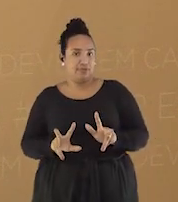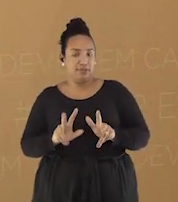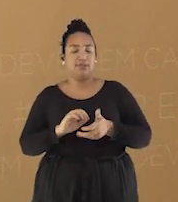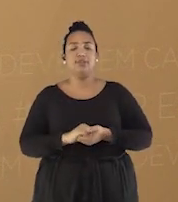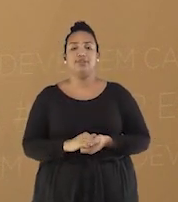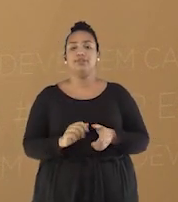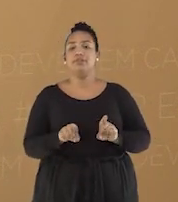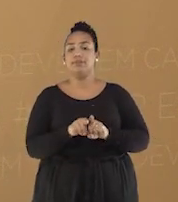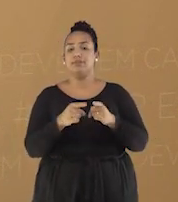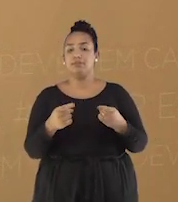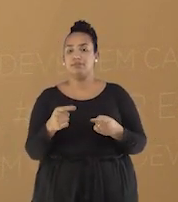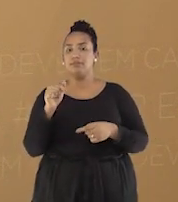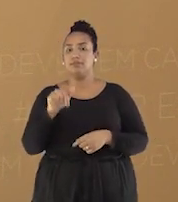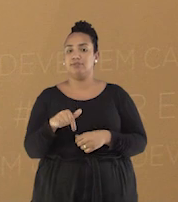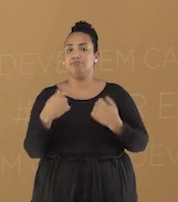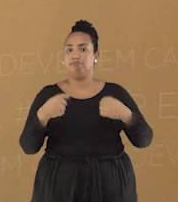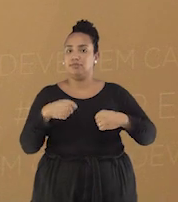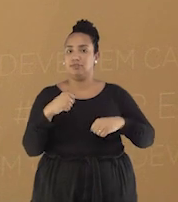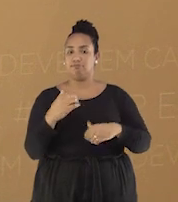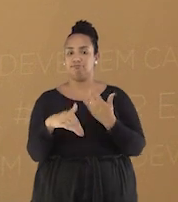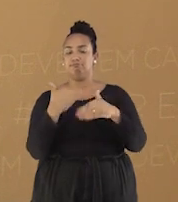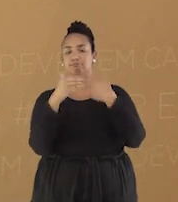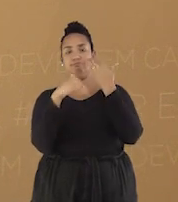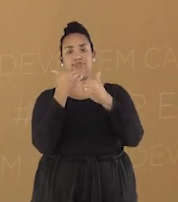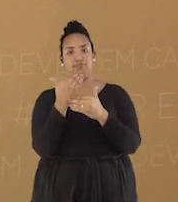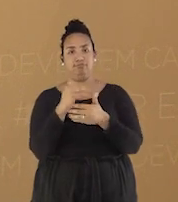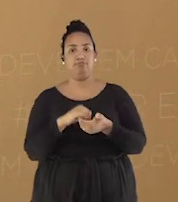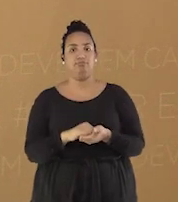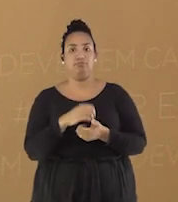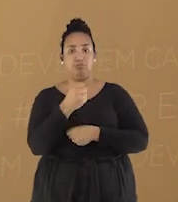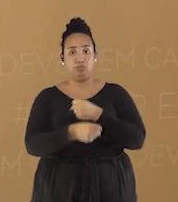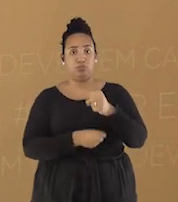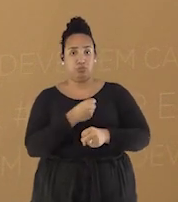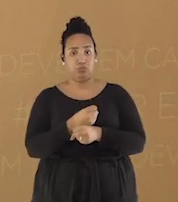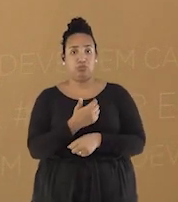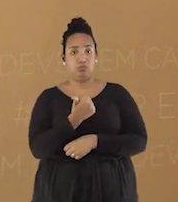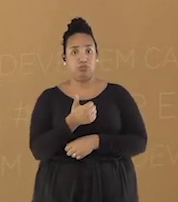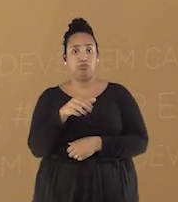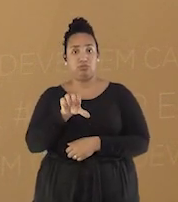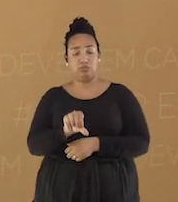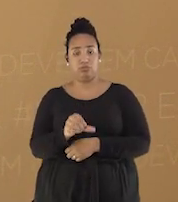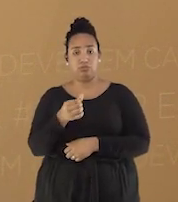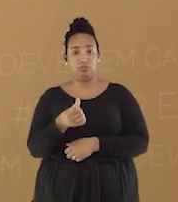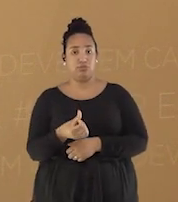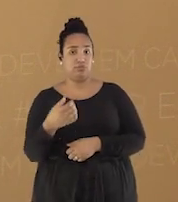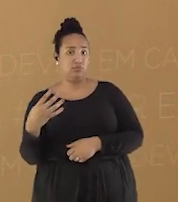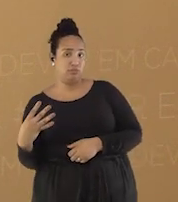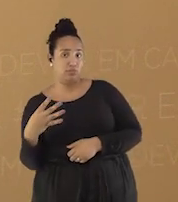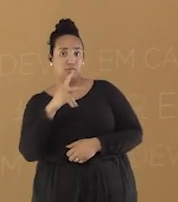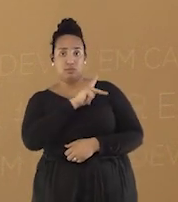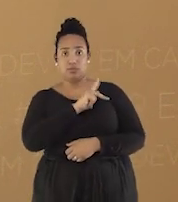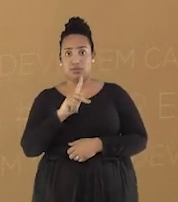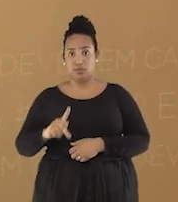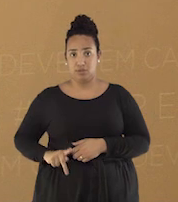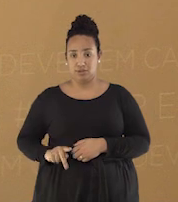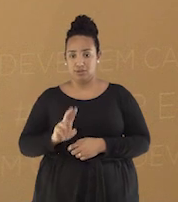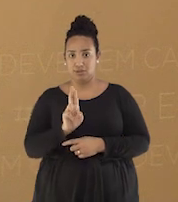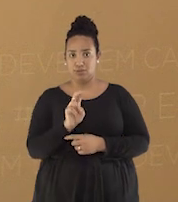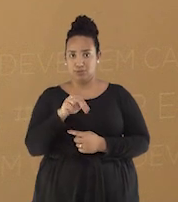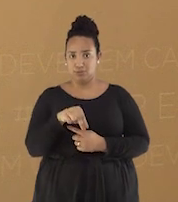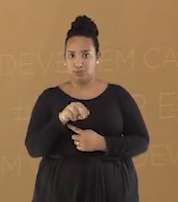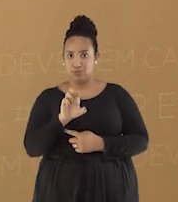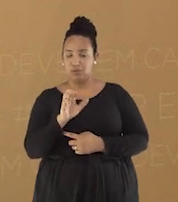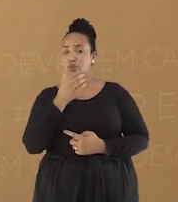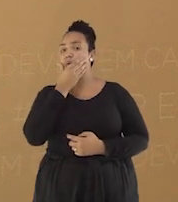seus contrastes e potencialidades. Em 1964, o presidente da UNE, José Serra, foi um dos